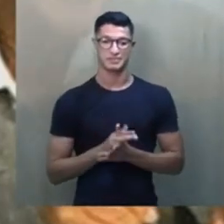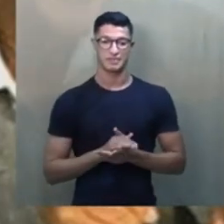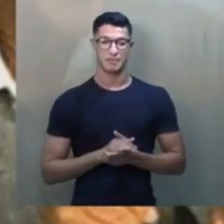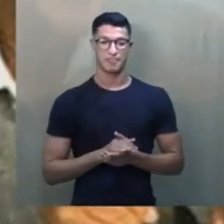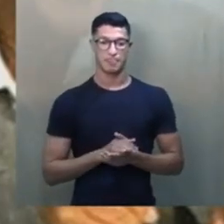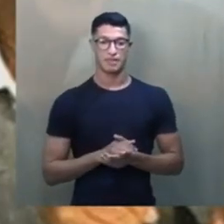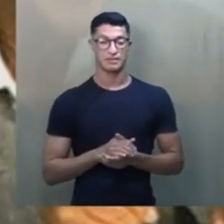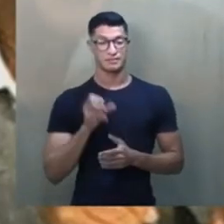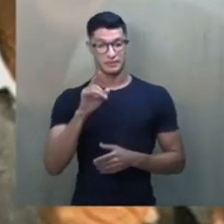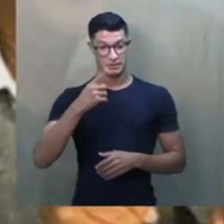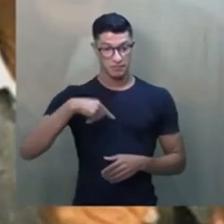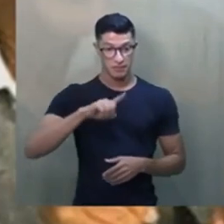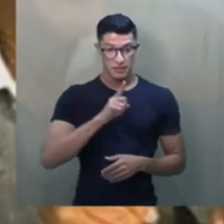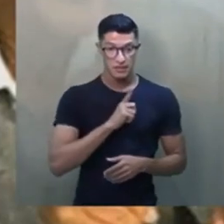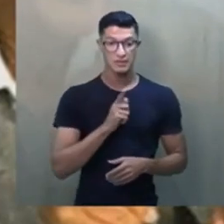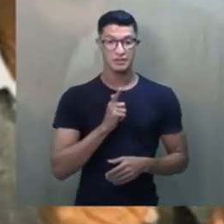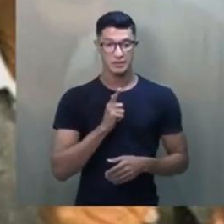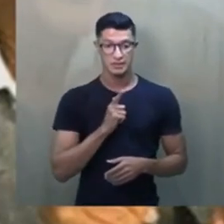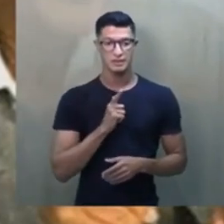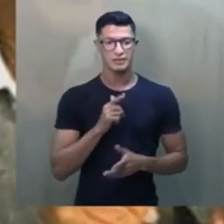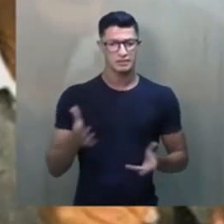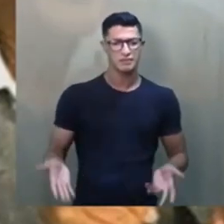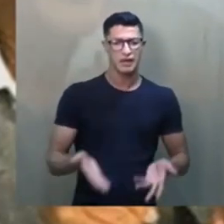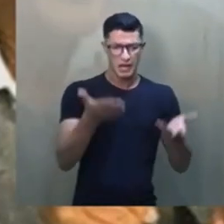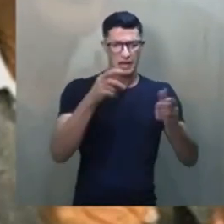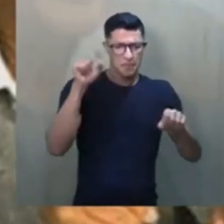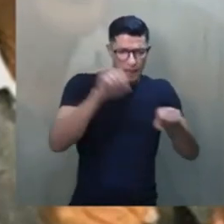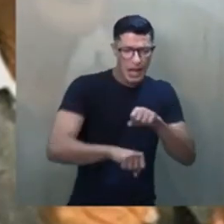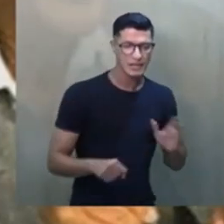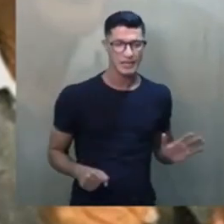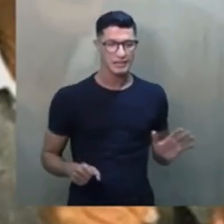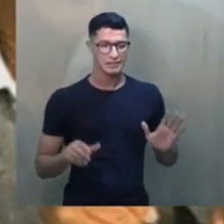Se fosse um de nós, Saia, pega, pega o ladrão, mata.